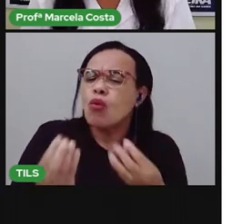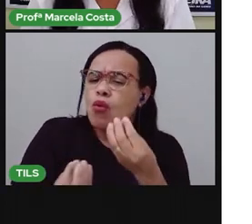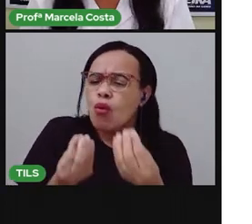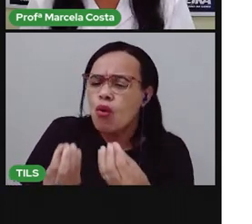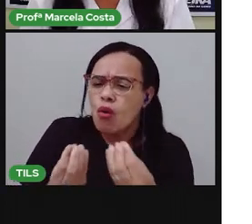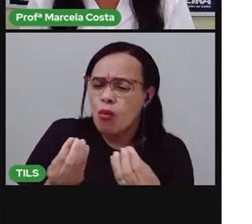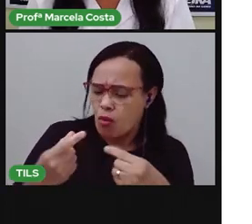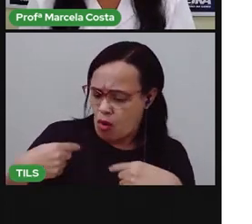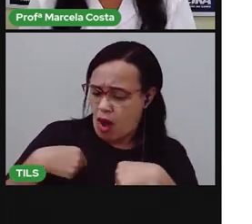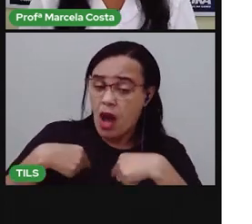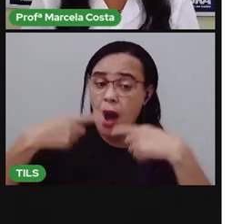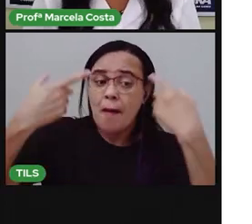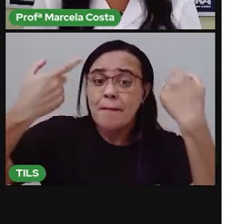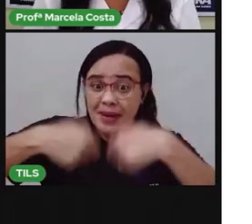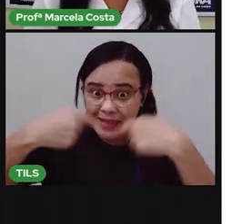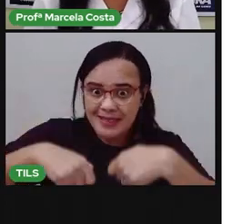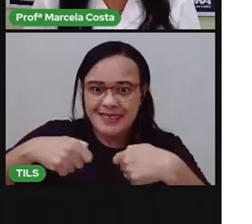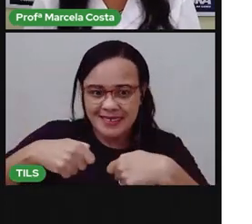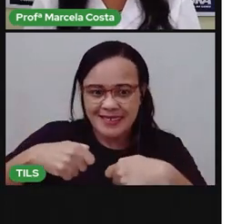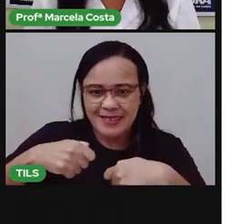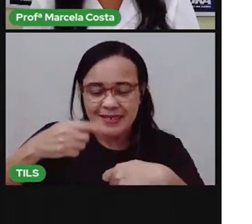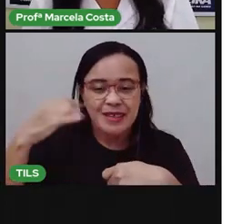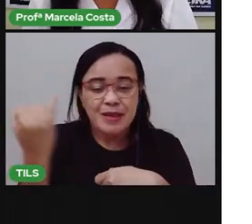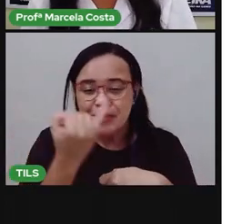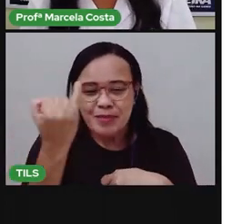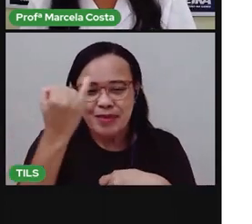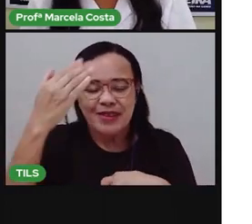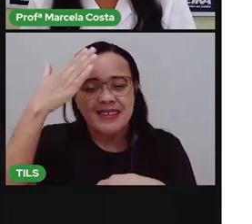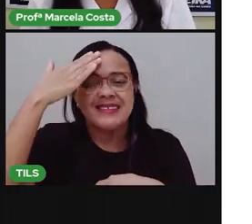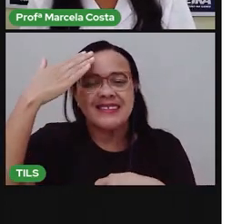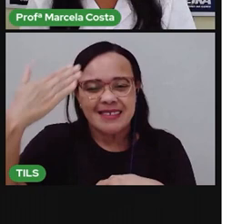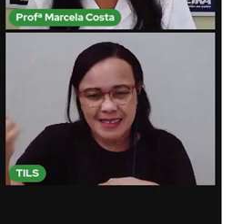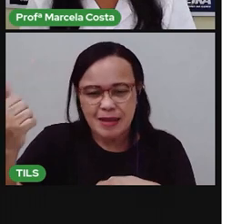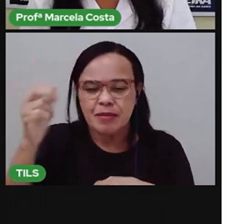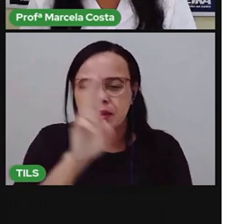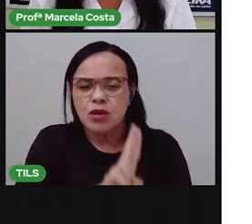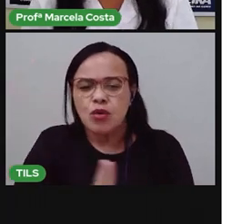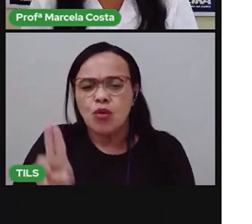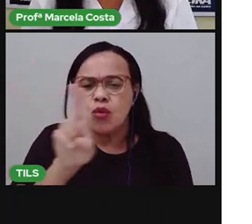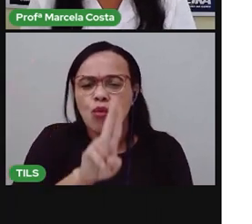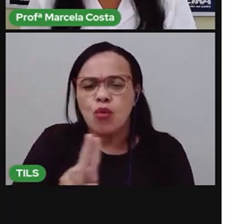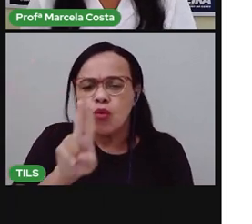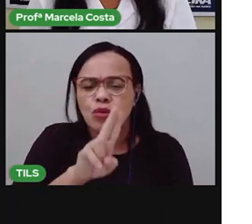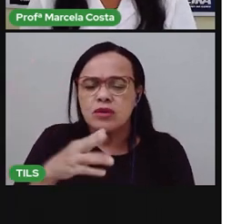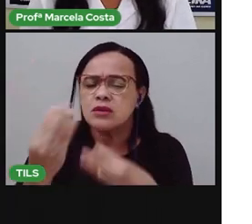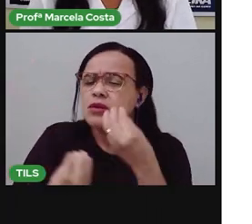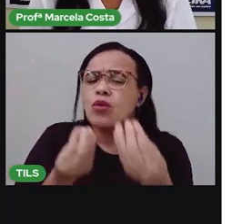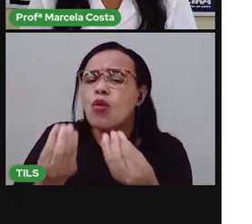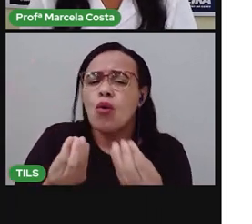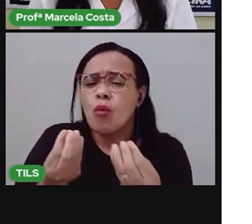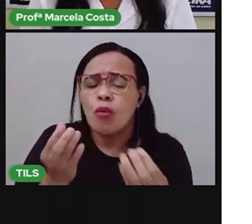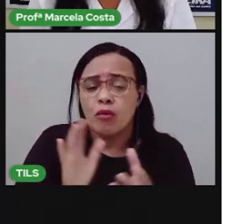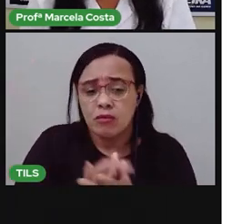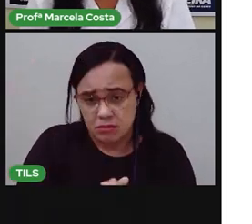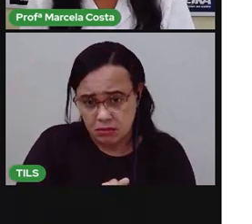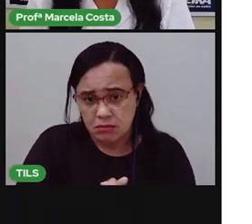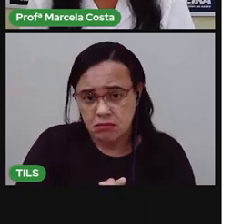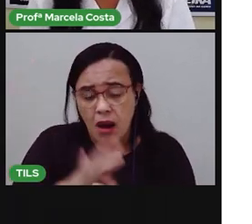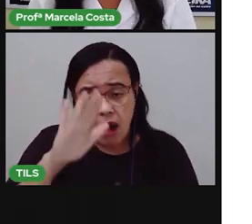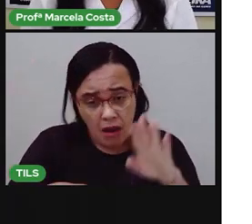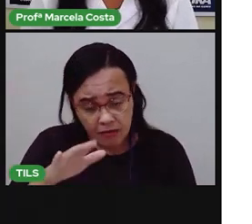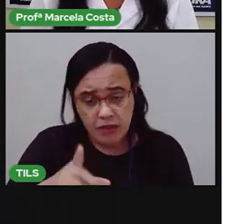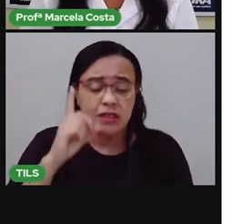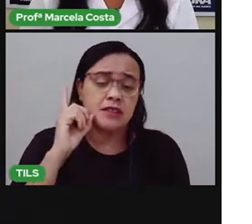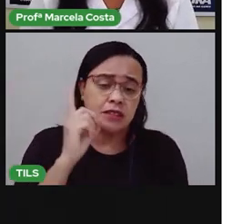né? O modo de usar. Geralmente a gente encontra isso em produtos de higiene pessoal, como shampoo,